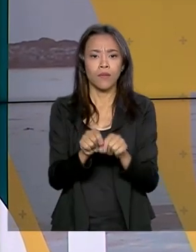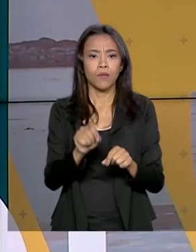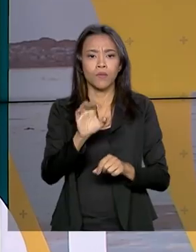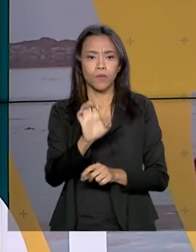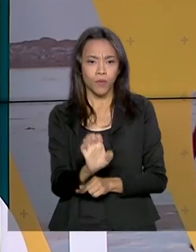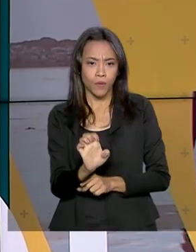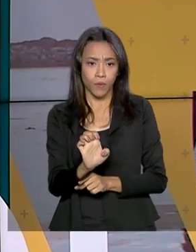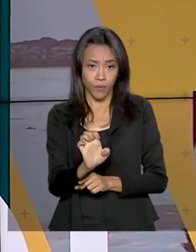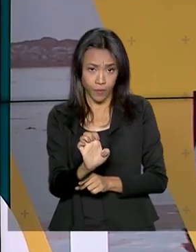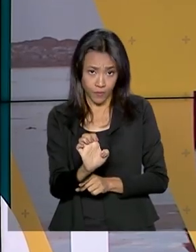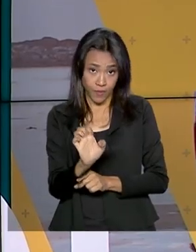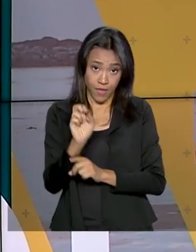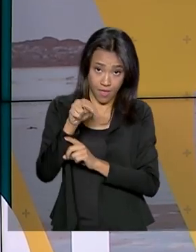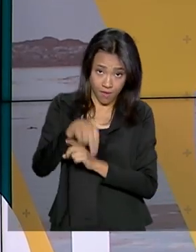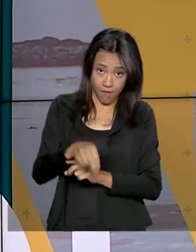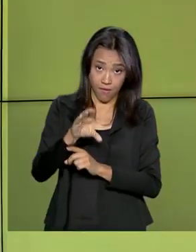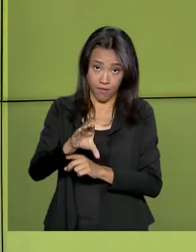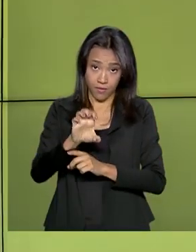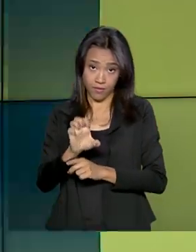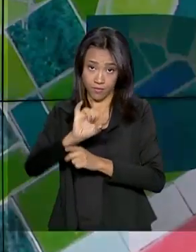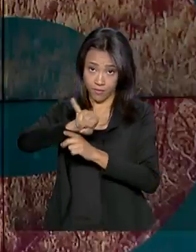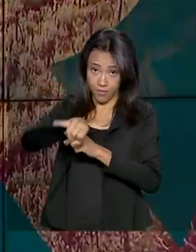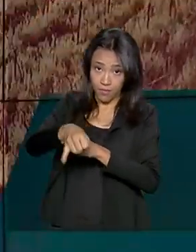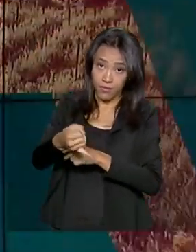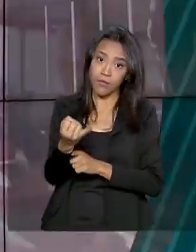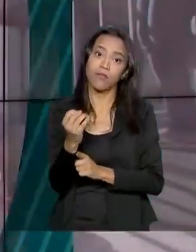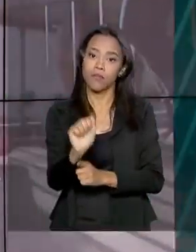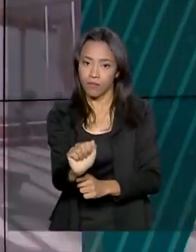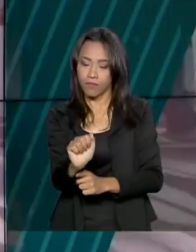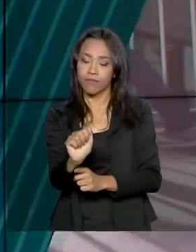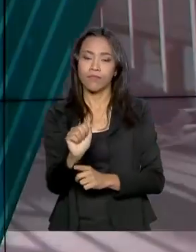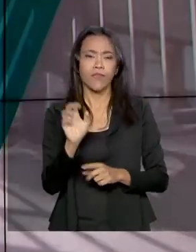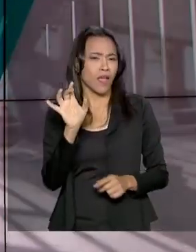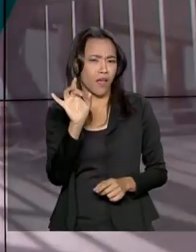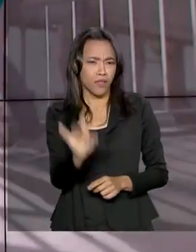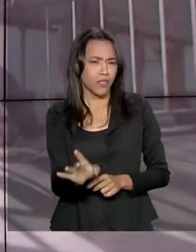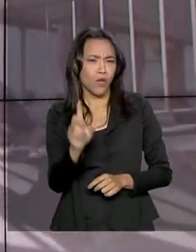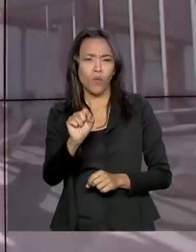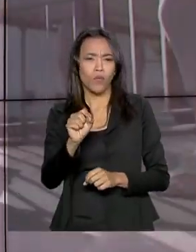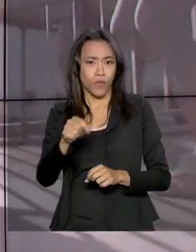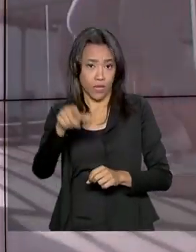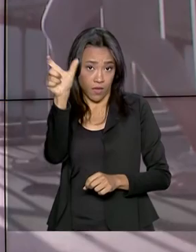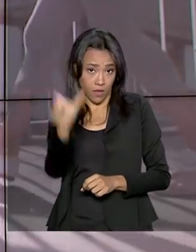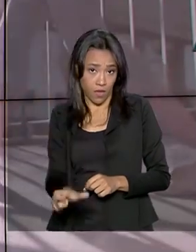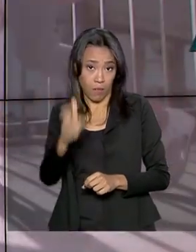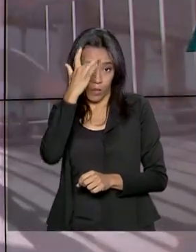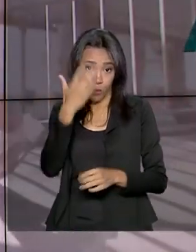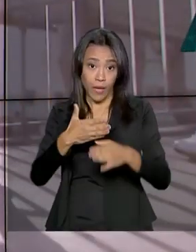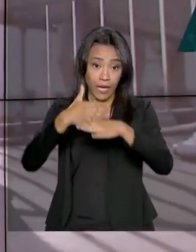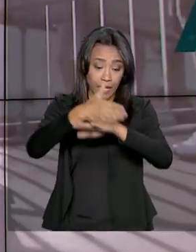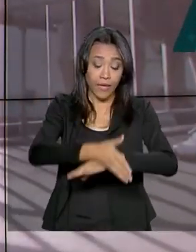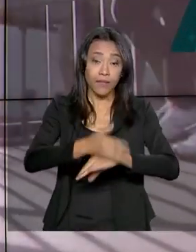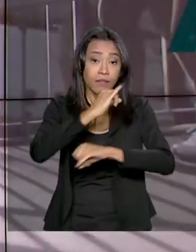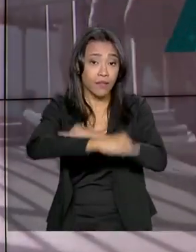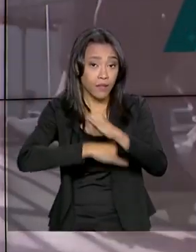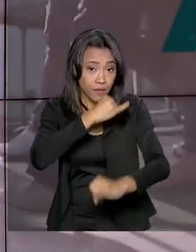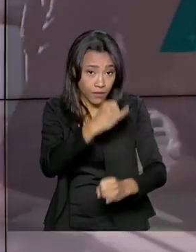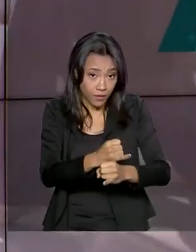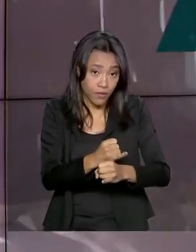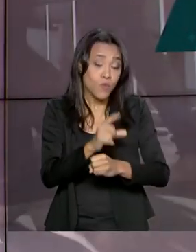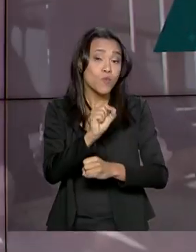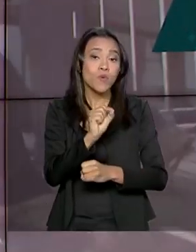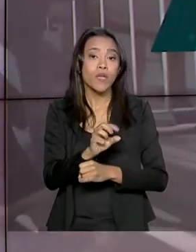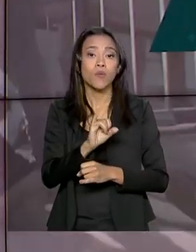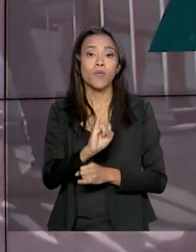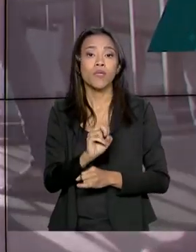para Certificação de Competências de Jovens e Adultos, o INSEJA. Basta que o candidato entre na página do participante no